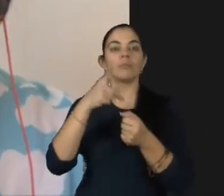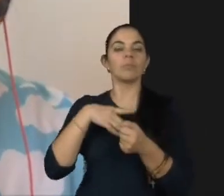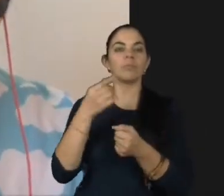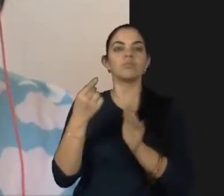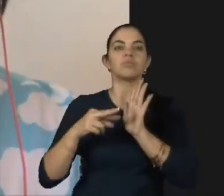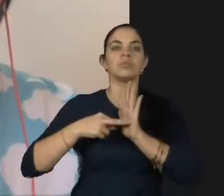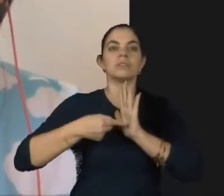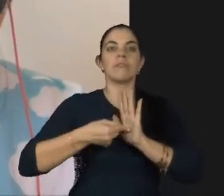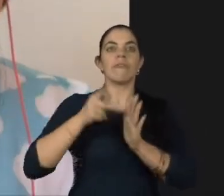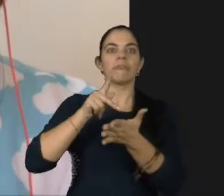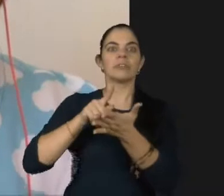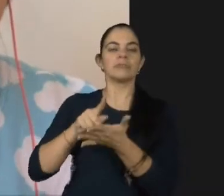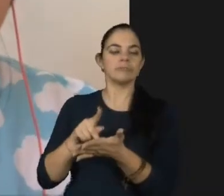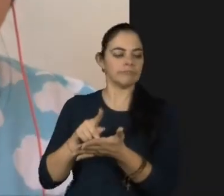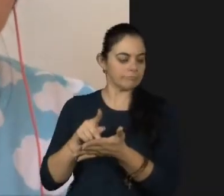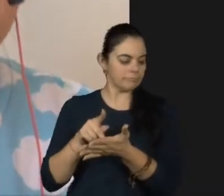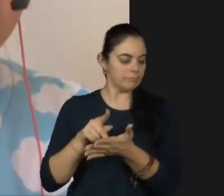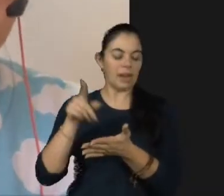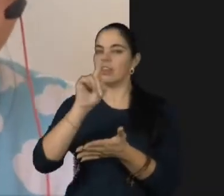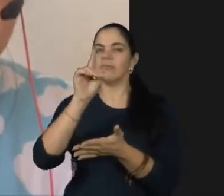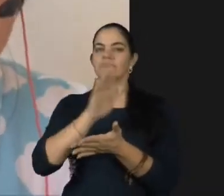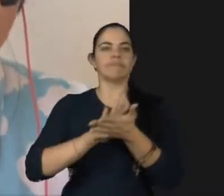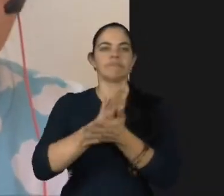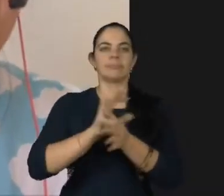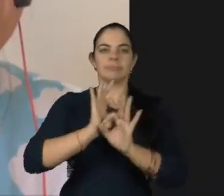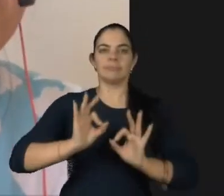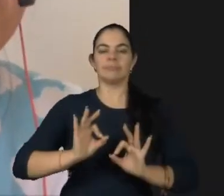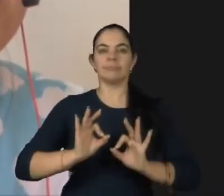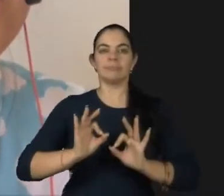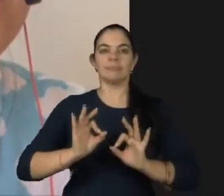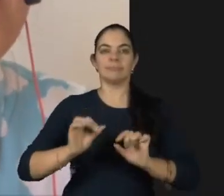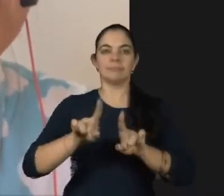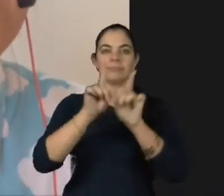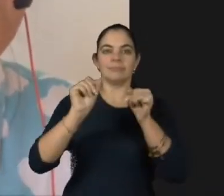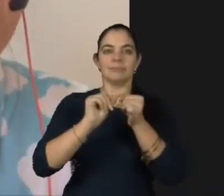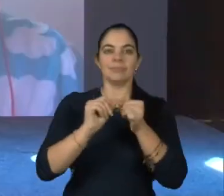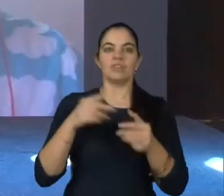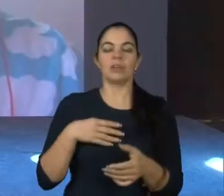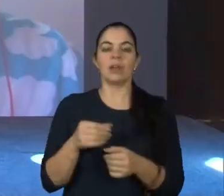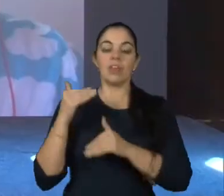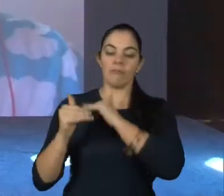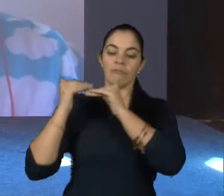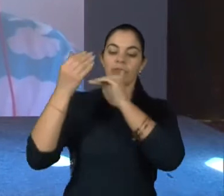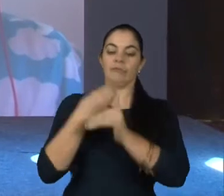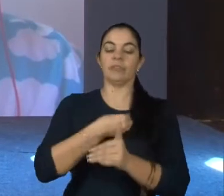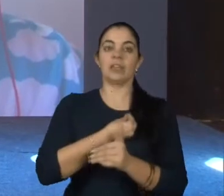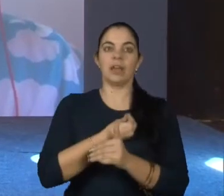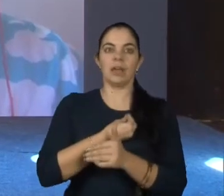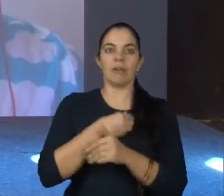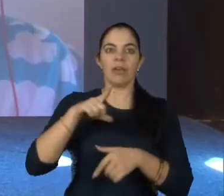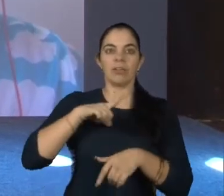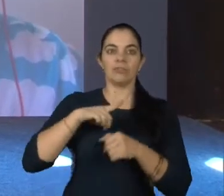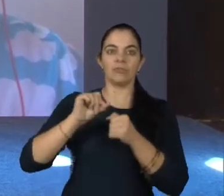uma verdade que nem sempre foi apresentada para ela no decorrer da vida. Sim. Então, eu lido